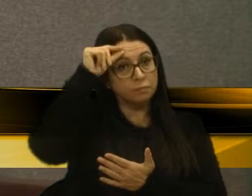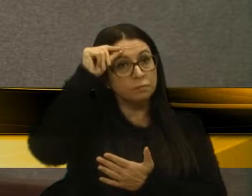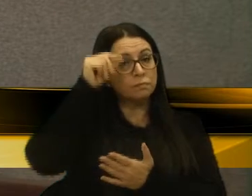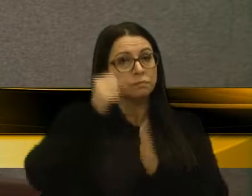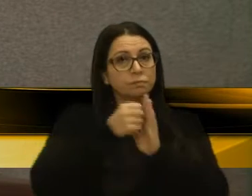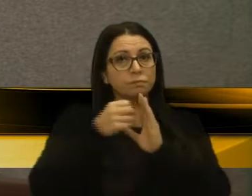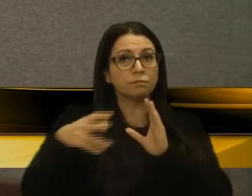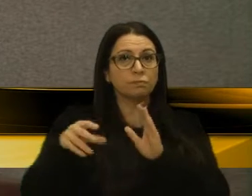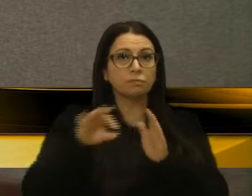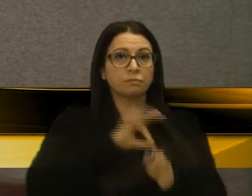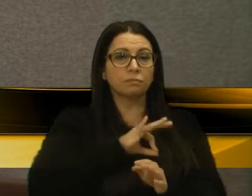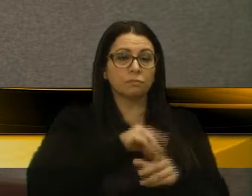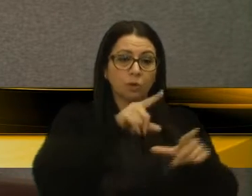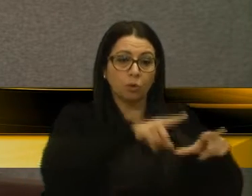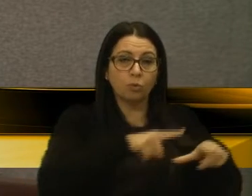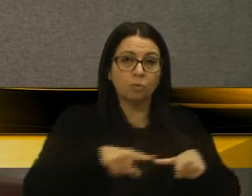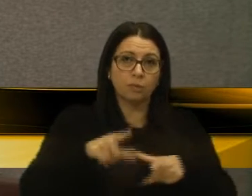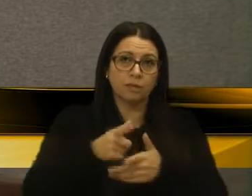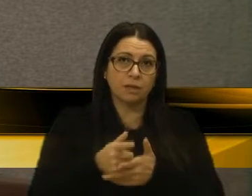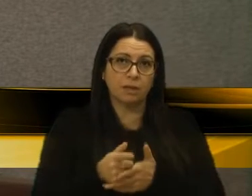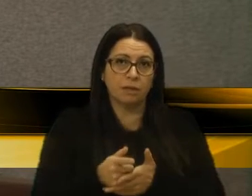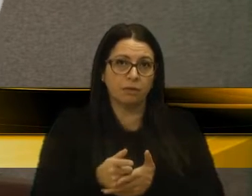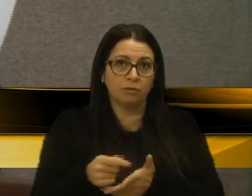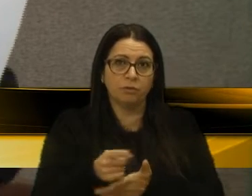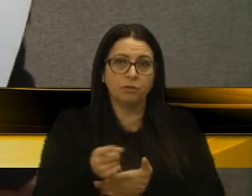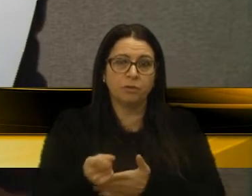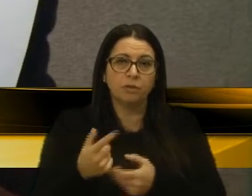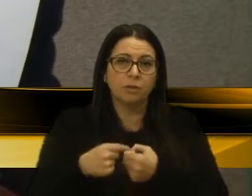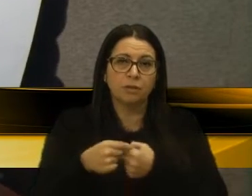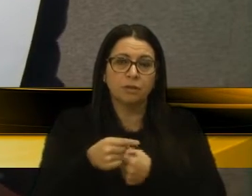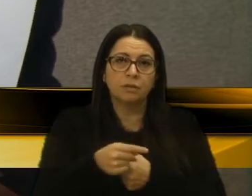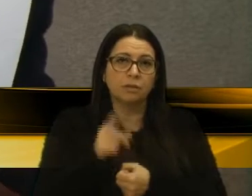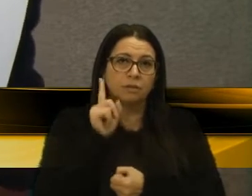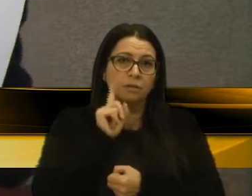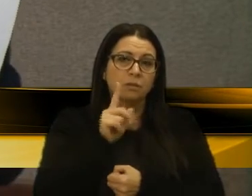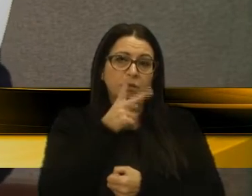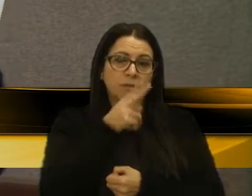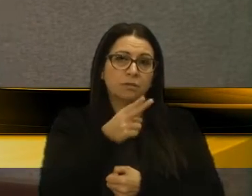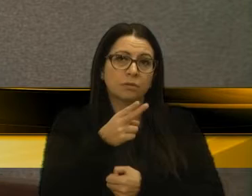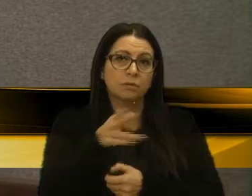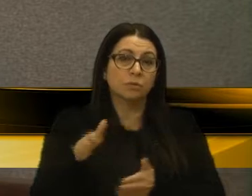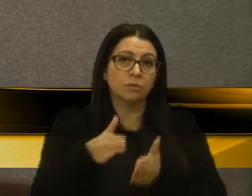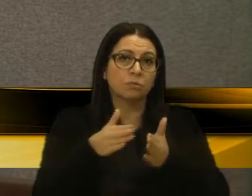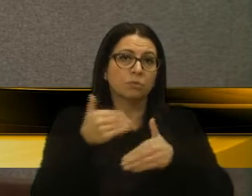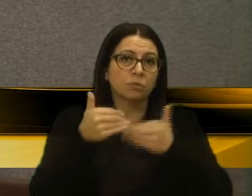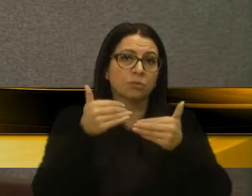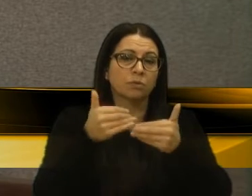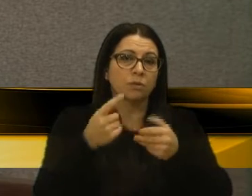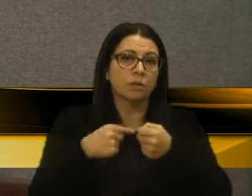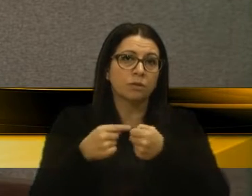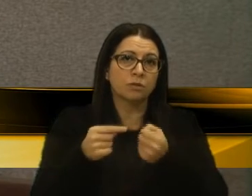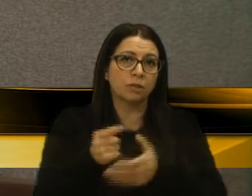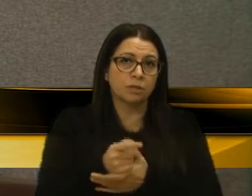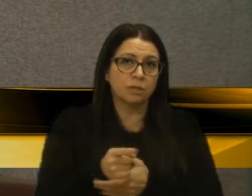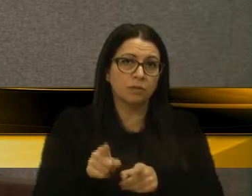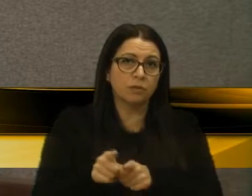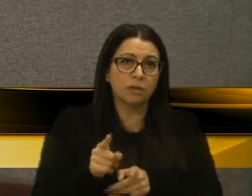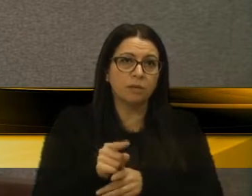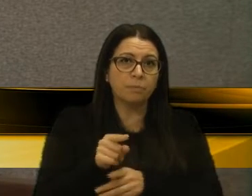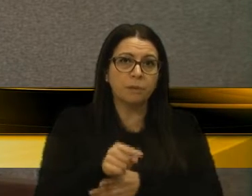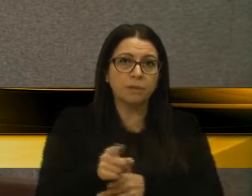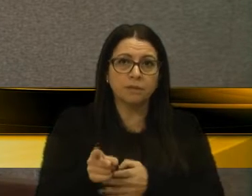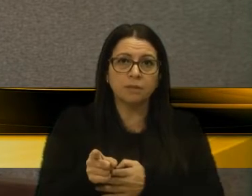característica de polícia local, como ocorre nas cidades dos Estados Unidos e também um caminho já trilhado por municípios paulistas,